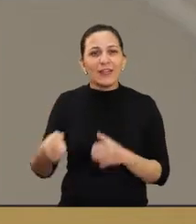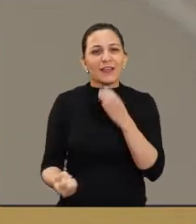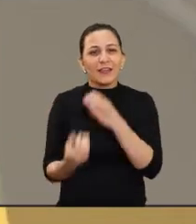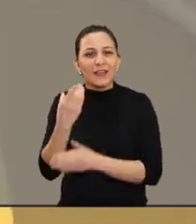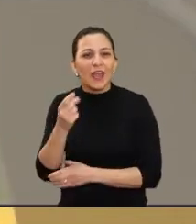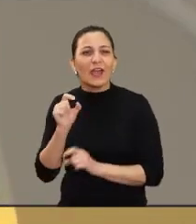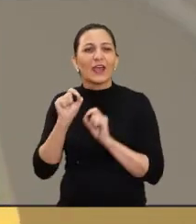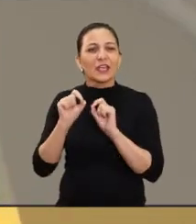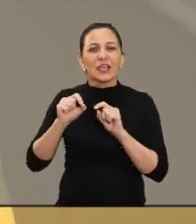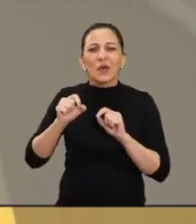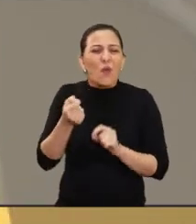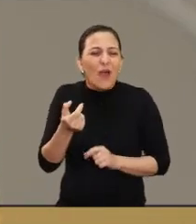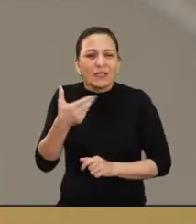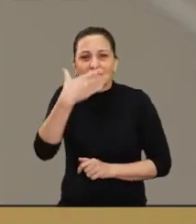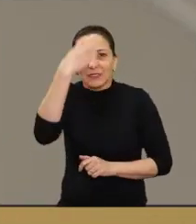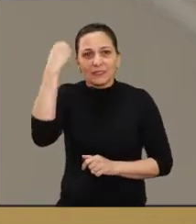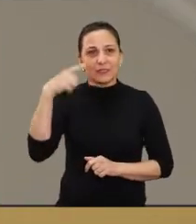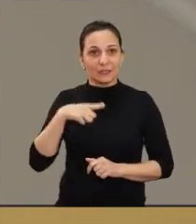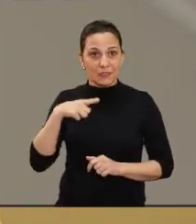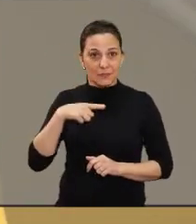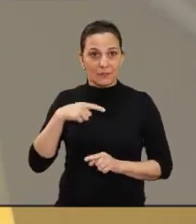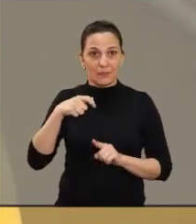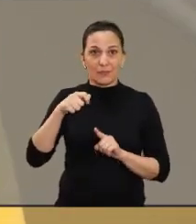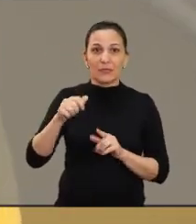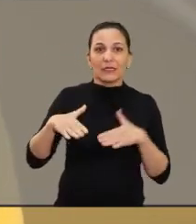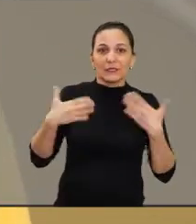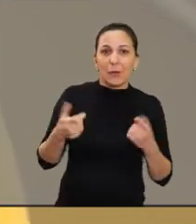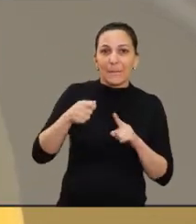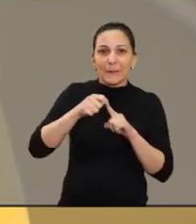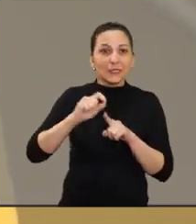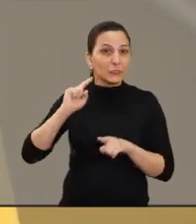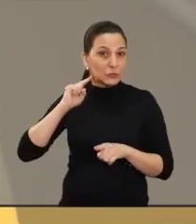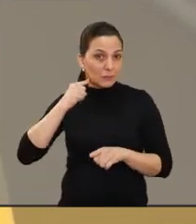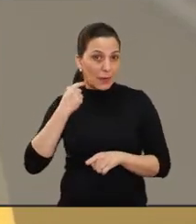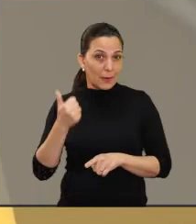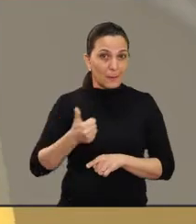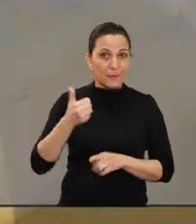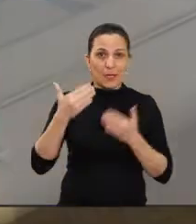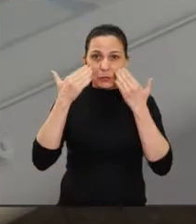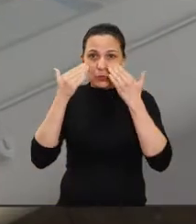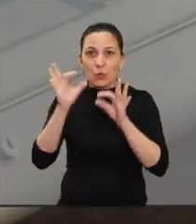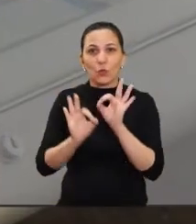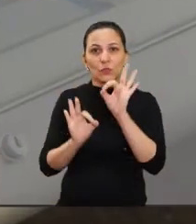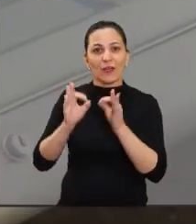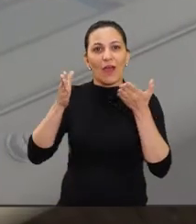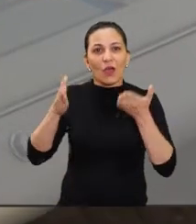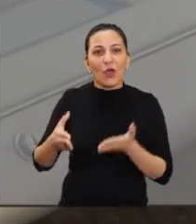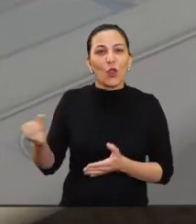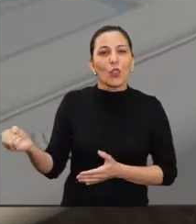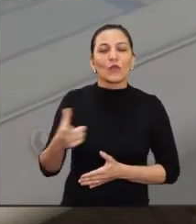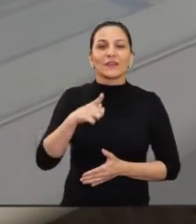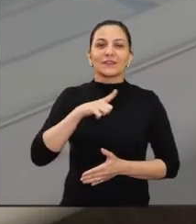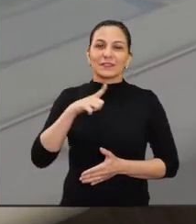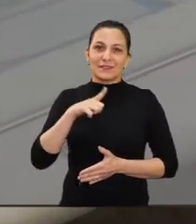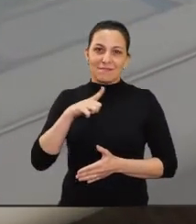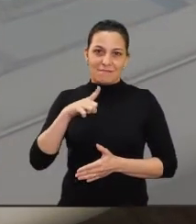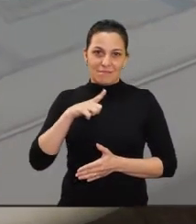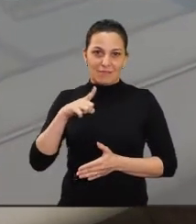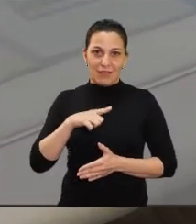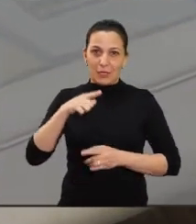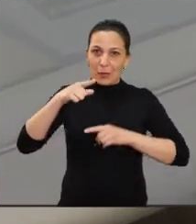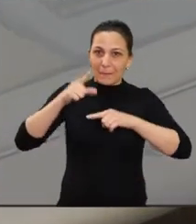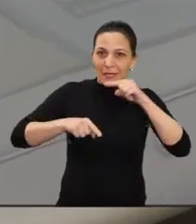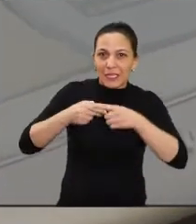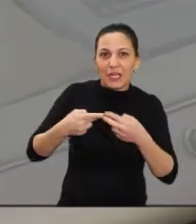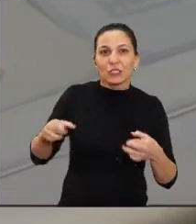e foi quase esquecido. Então, em maio, nós fizemos uma primeira exposição e dessa vez temos novidades, que são os